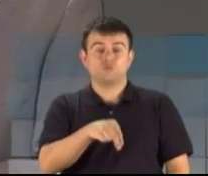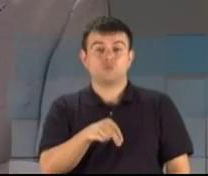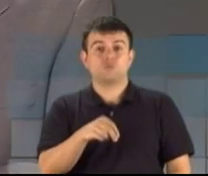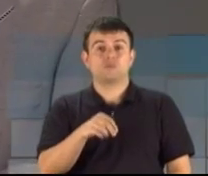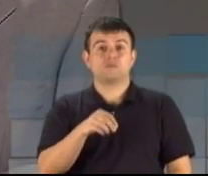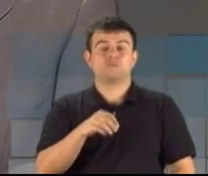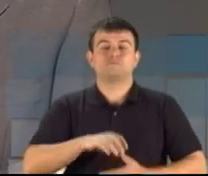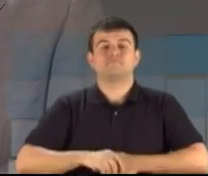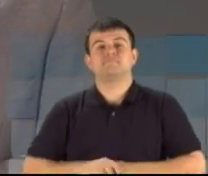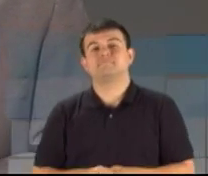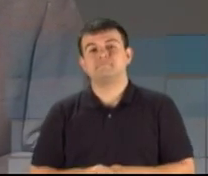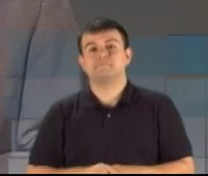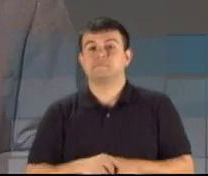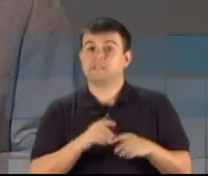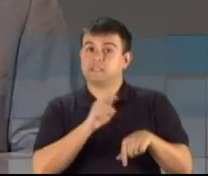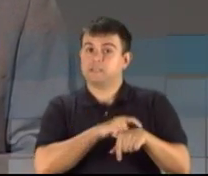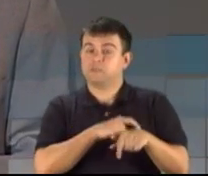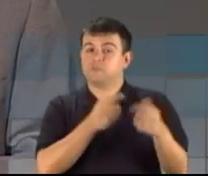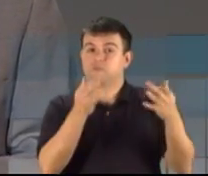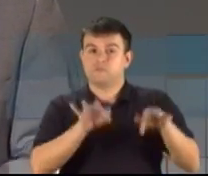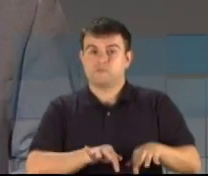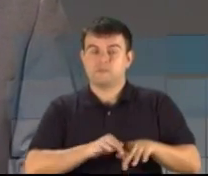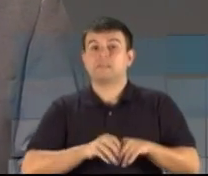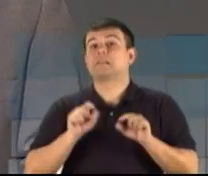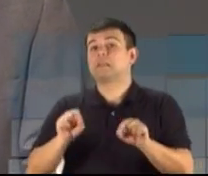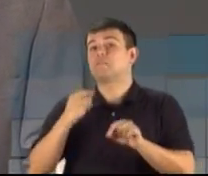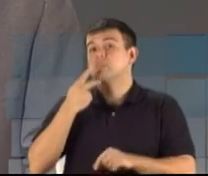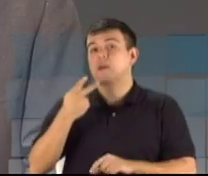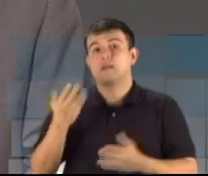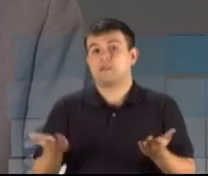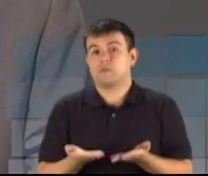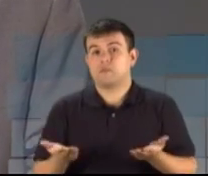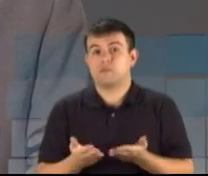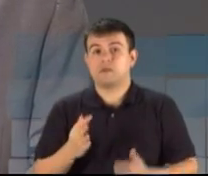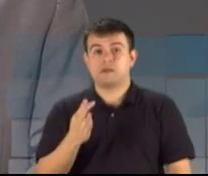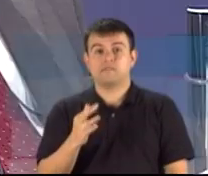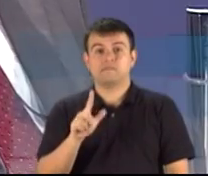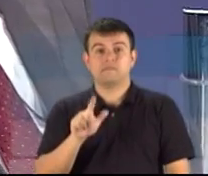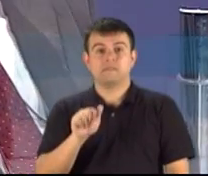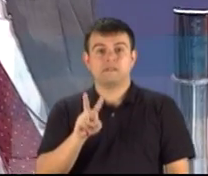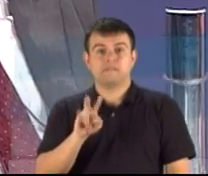Fialho para Tempo esgotado o candidato. Agora, quem fala é o candidato Flávio Gomes.